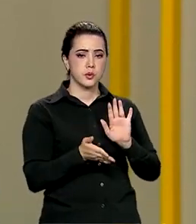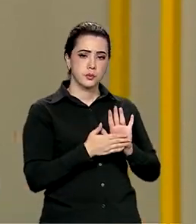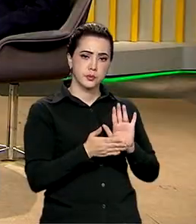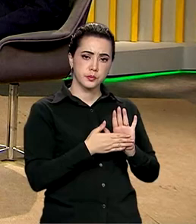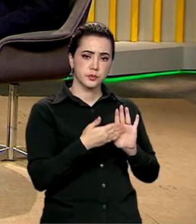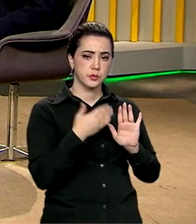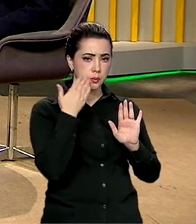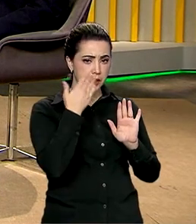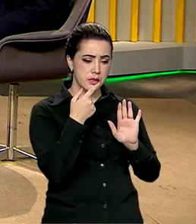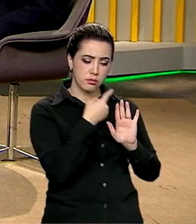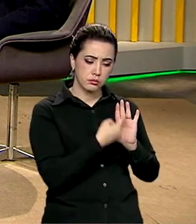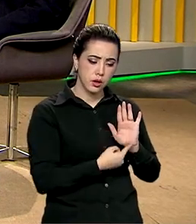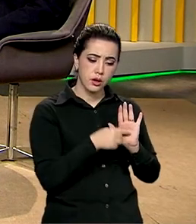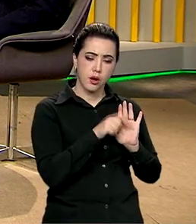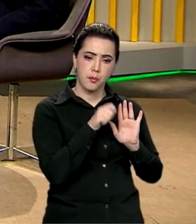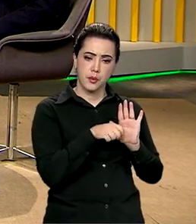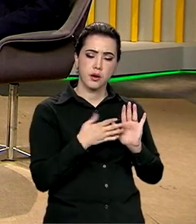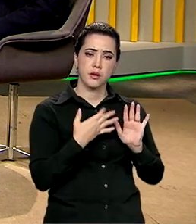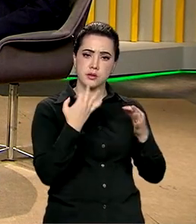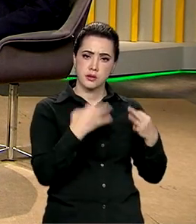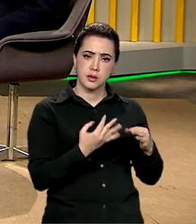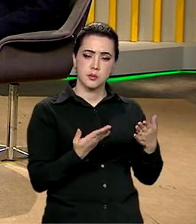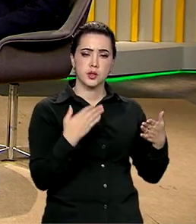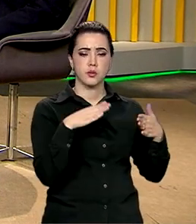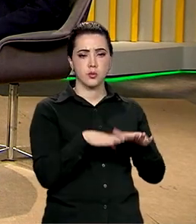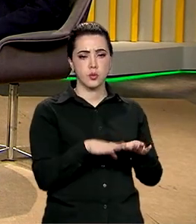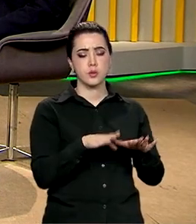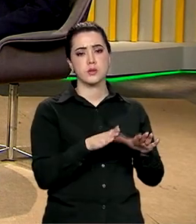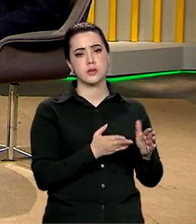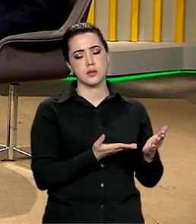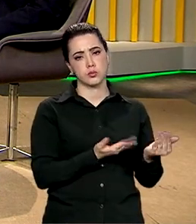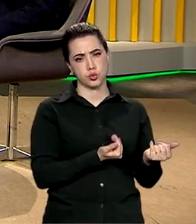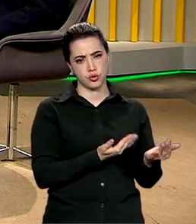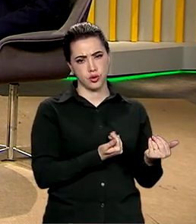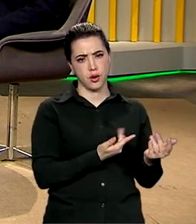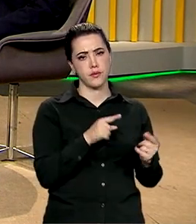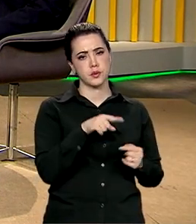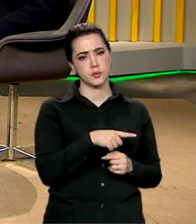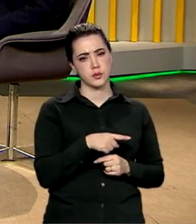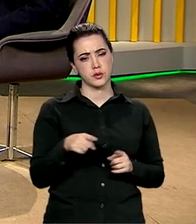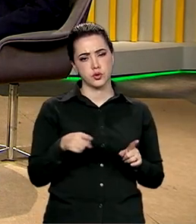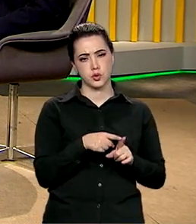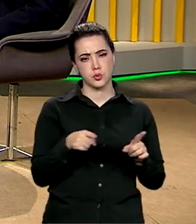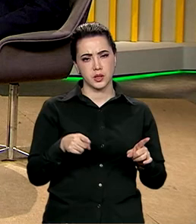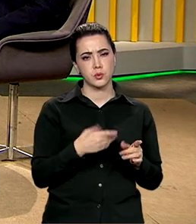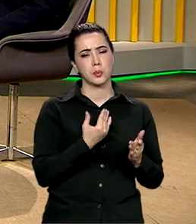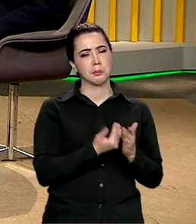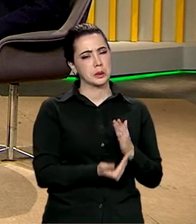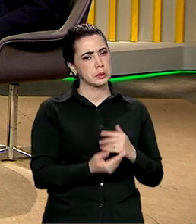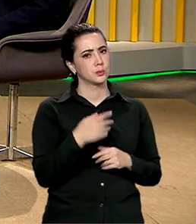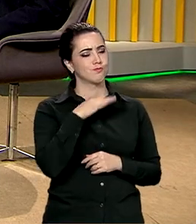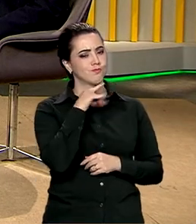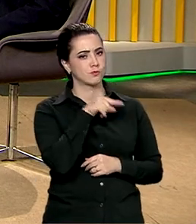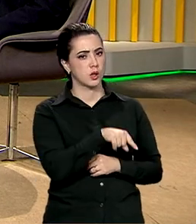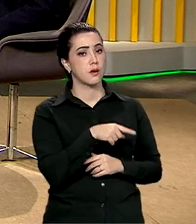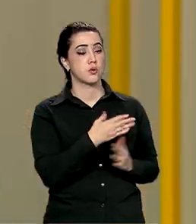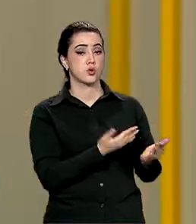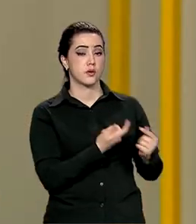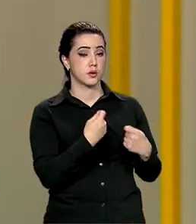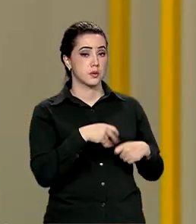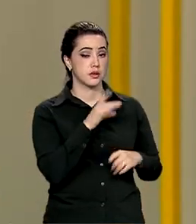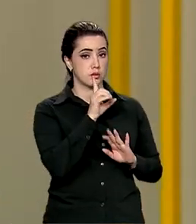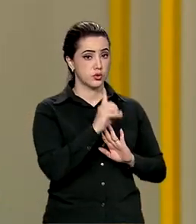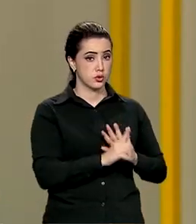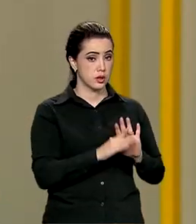para a inclusão produtiva das juventudes e a gente superar esse ato que é perverso. E a nossa juventude tem que ter esse direito de